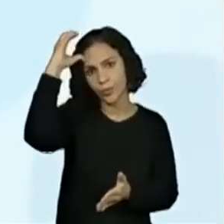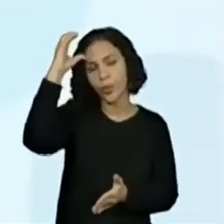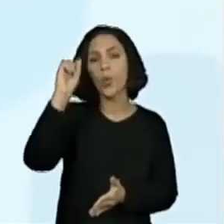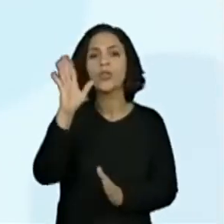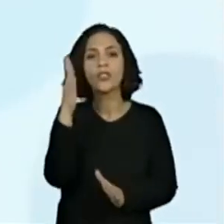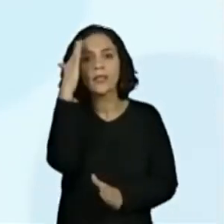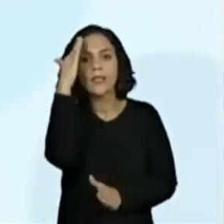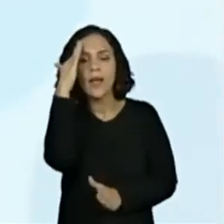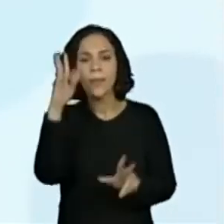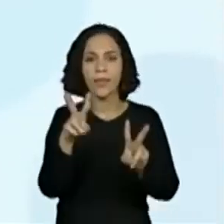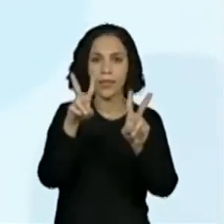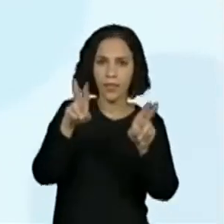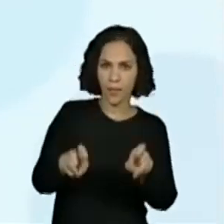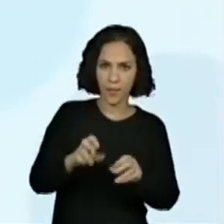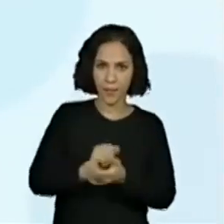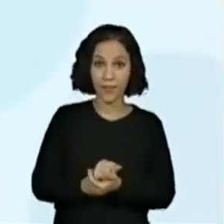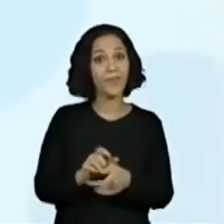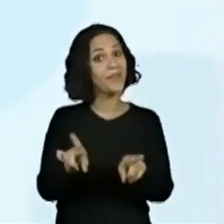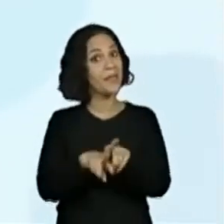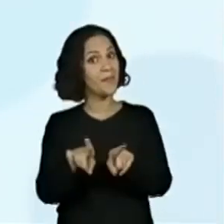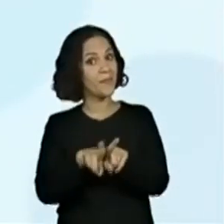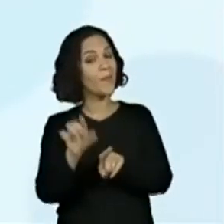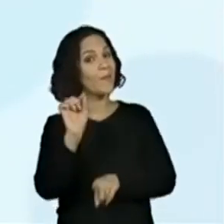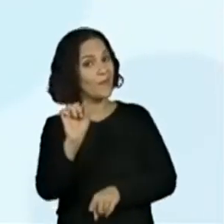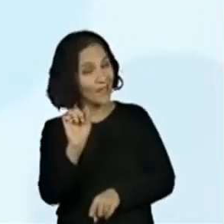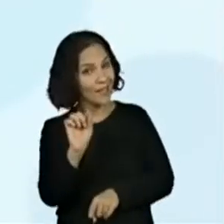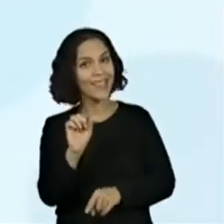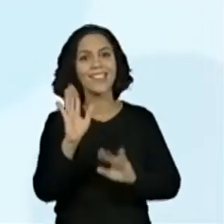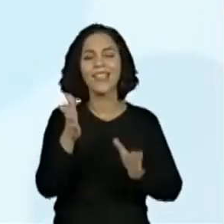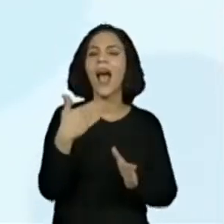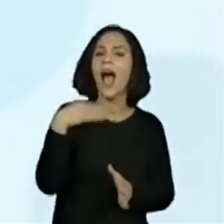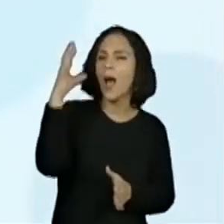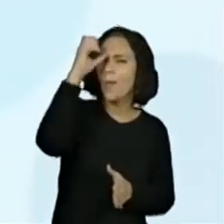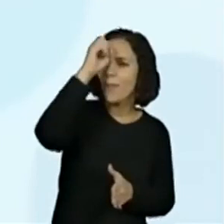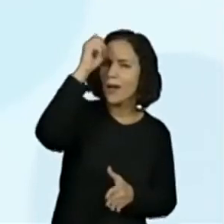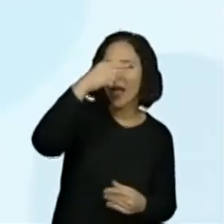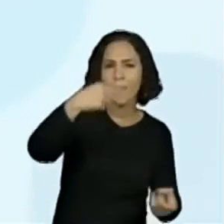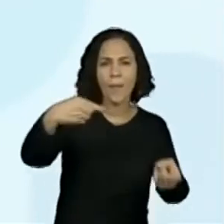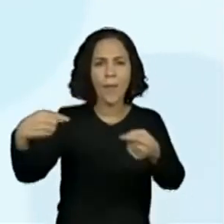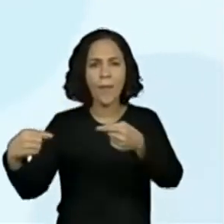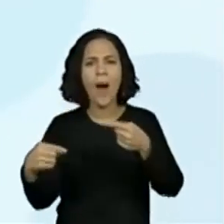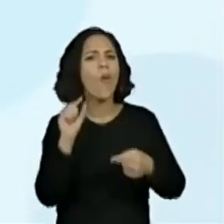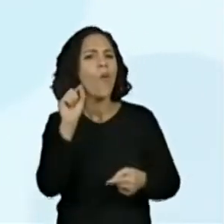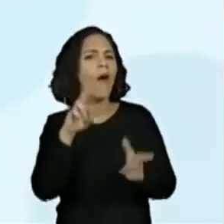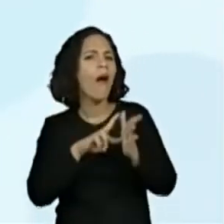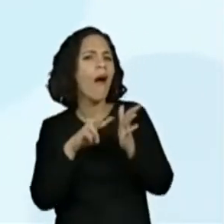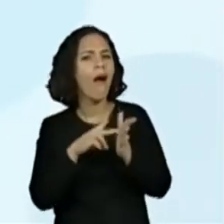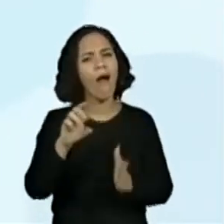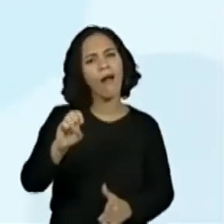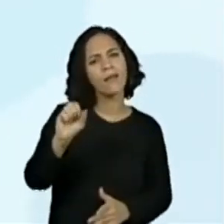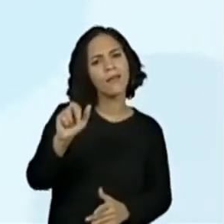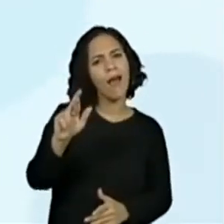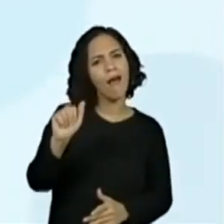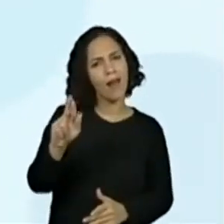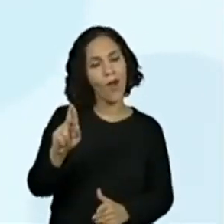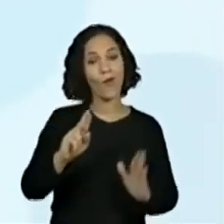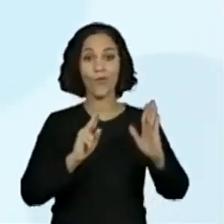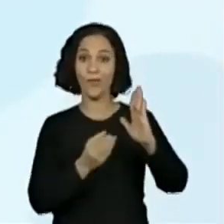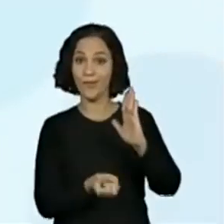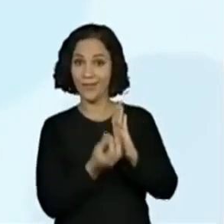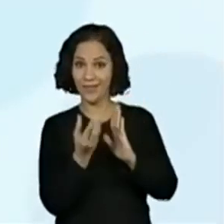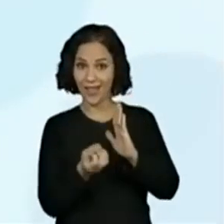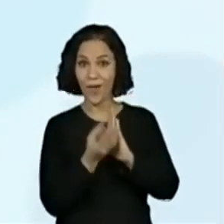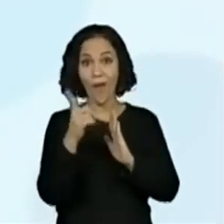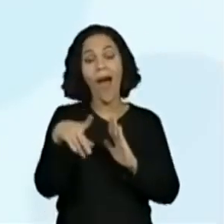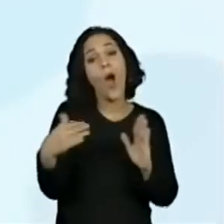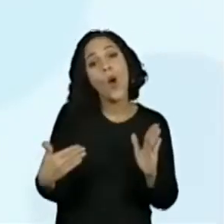respeito do assunto. Além disso, aprenderemos e discutiremos sobre o que é um sarau, que será a finalização da